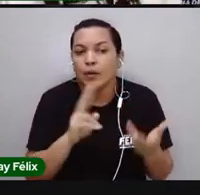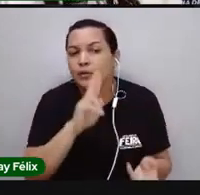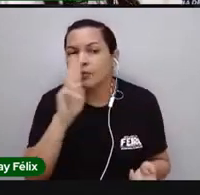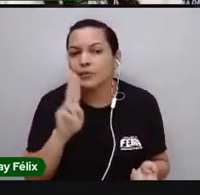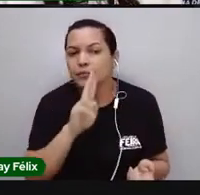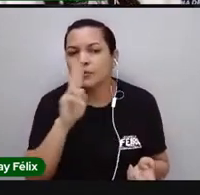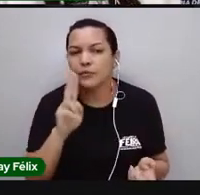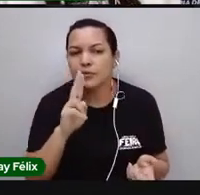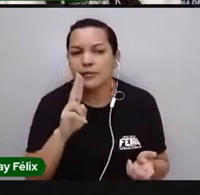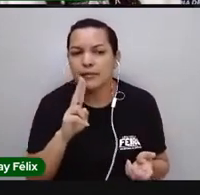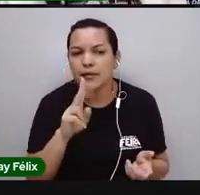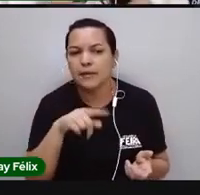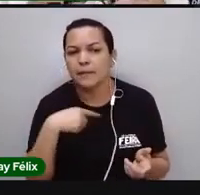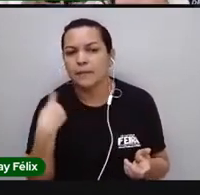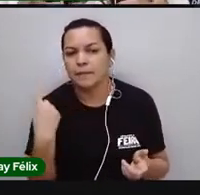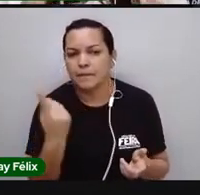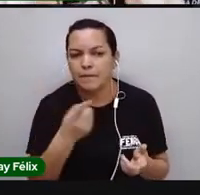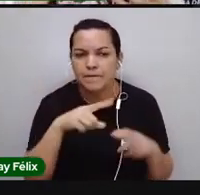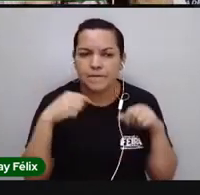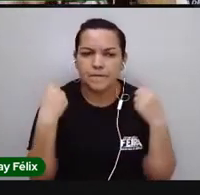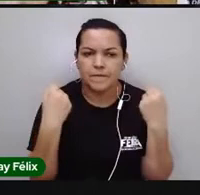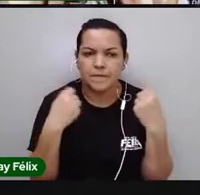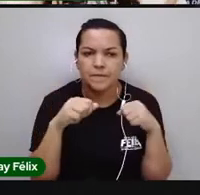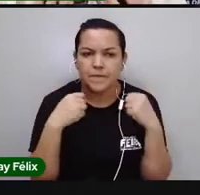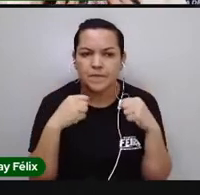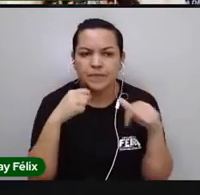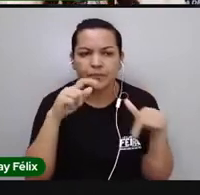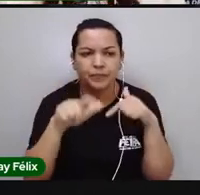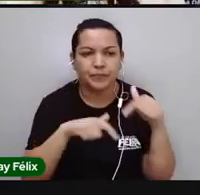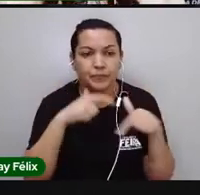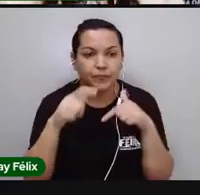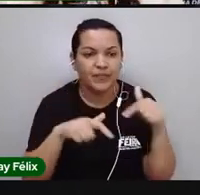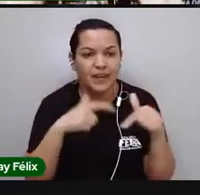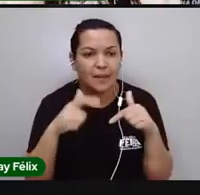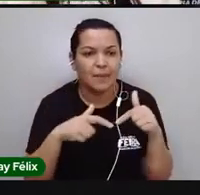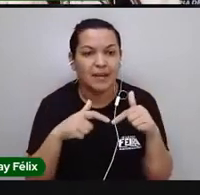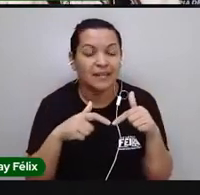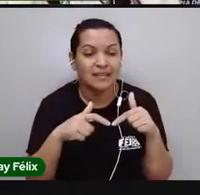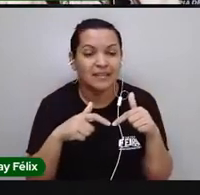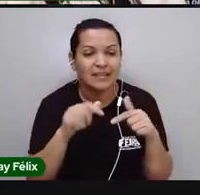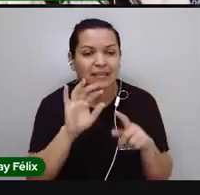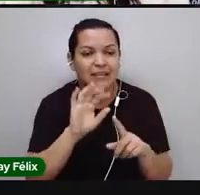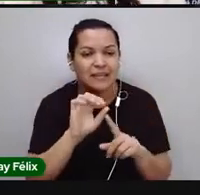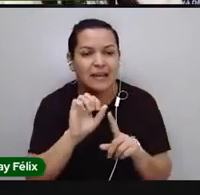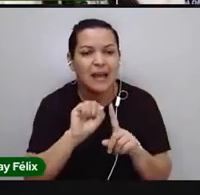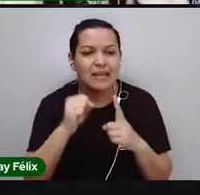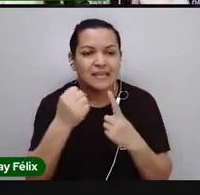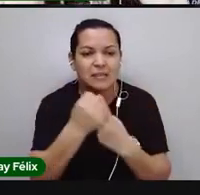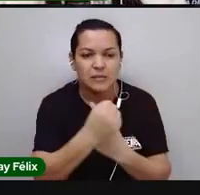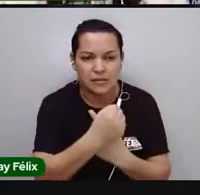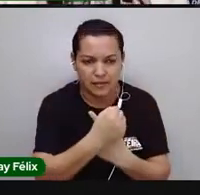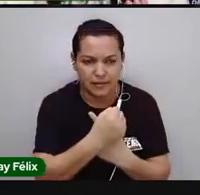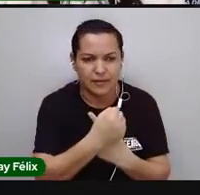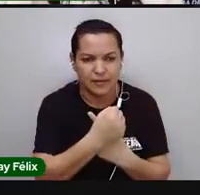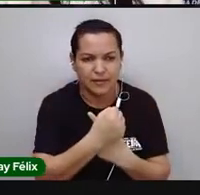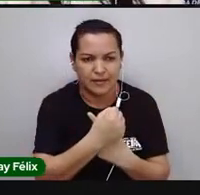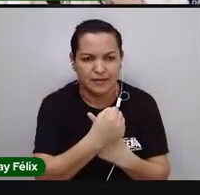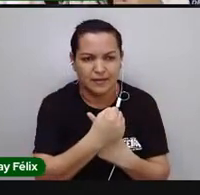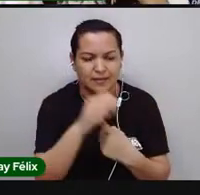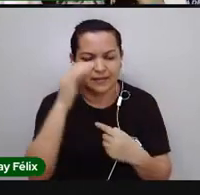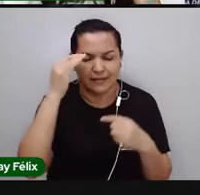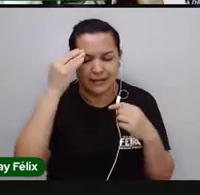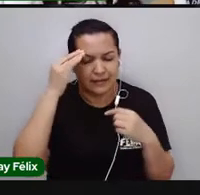Porque a gente precisa trabalhar a nossa cidadania. A gente precisa entender